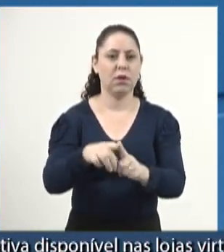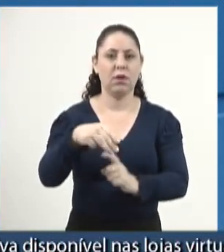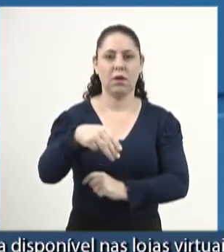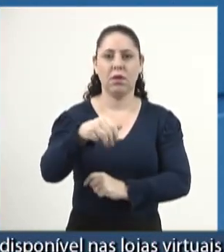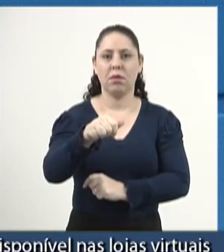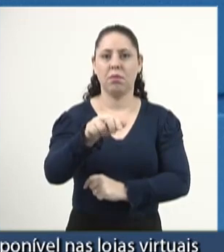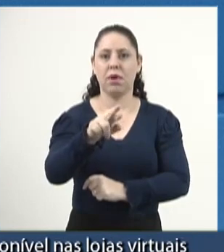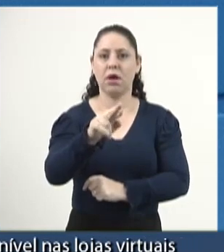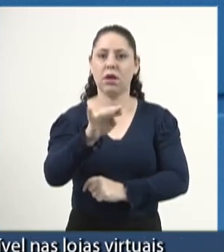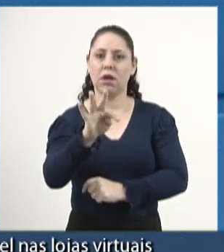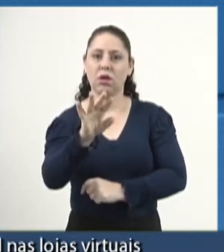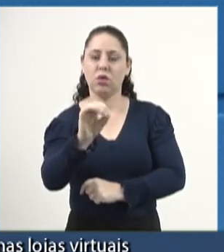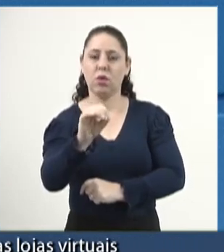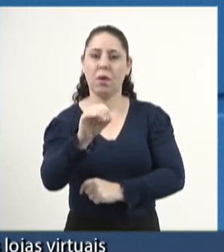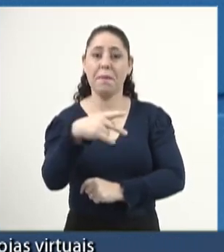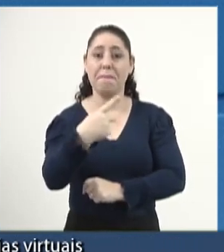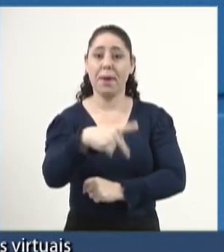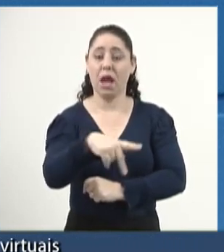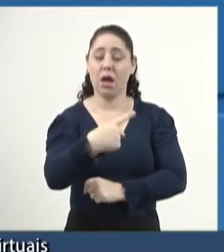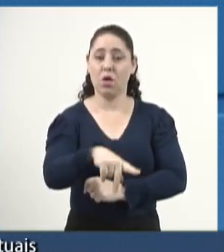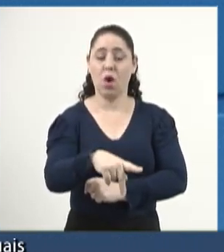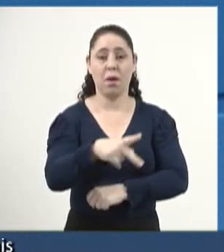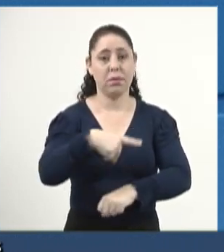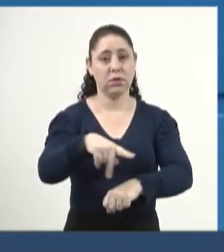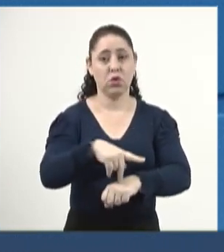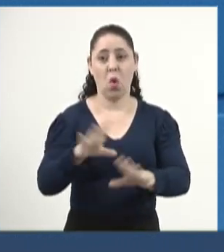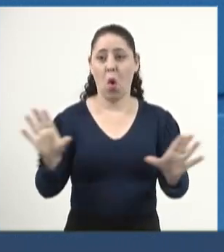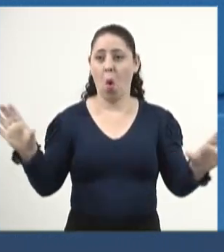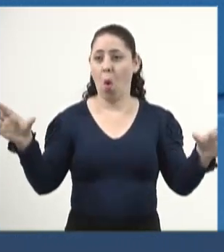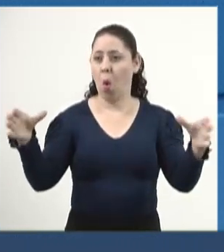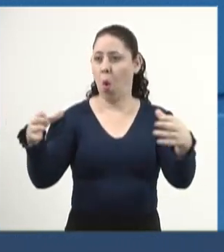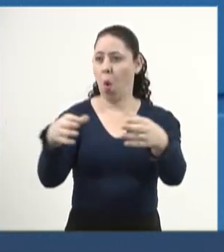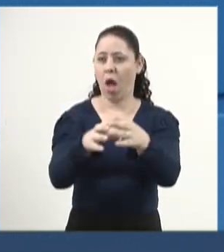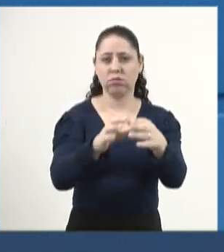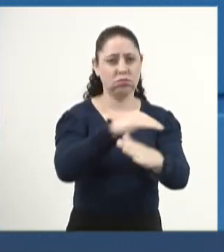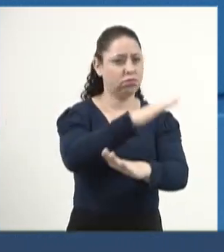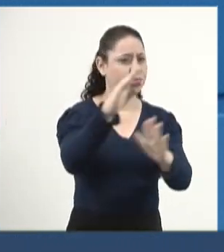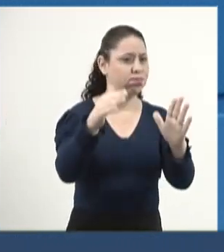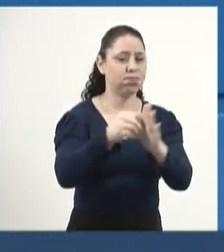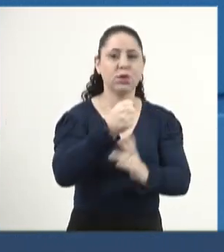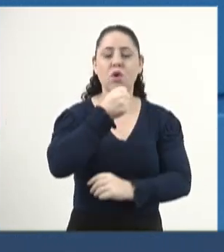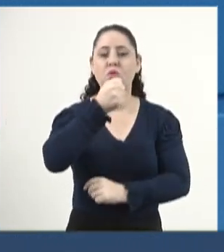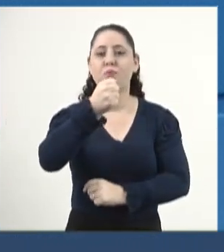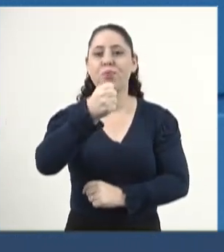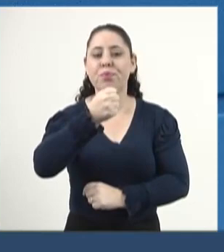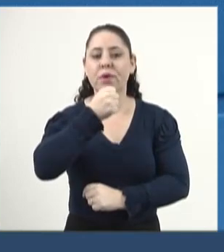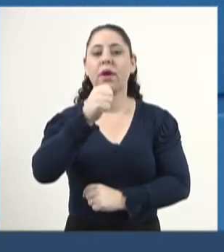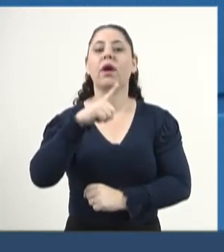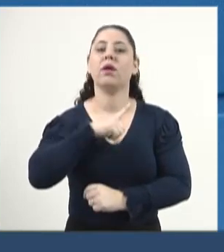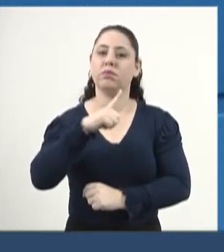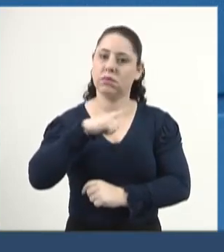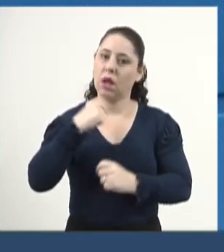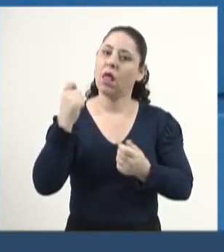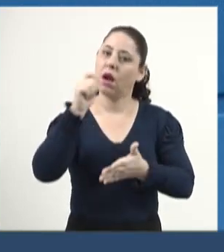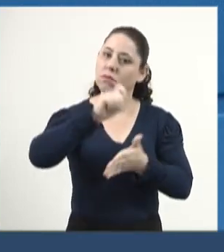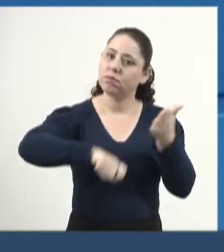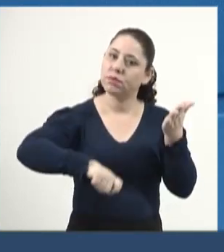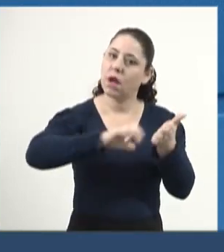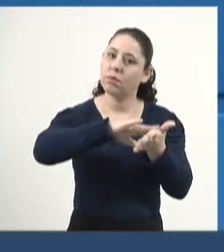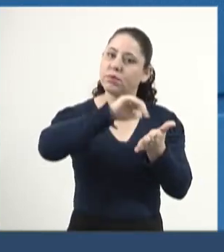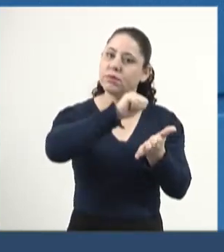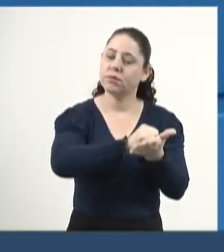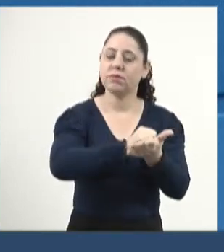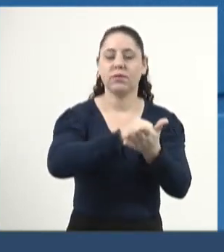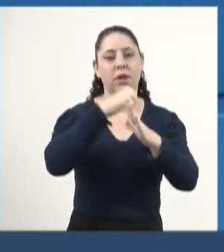marido do Paraguai. Todas as equipes de comunicação de imprensa devem se credenciar pelo e